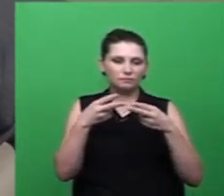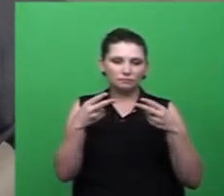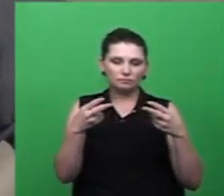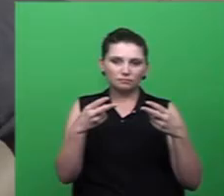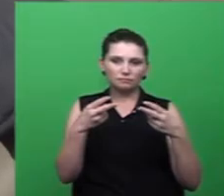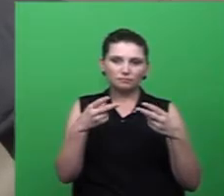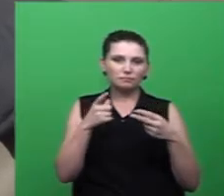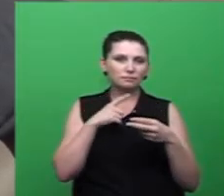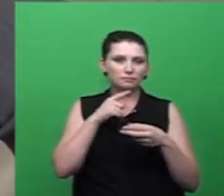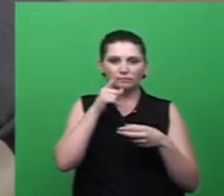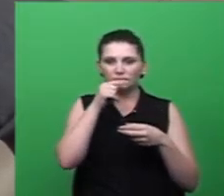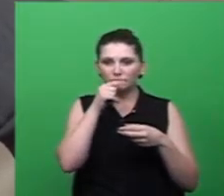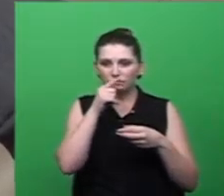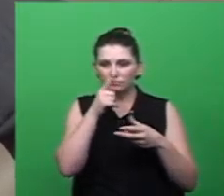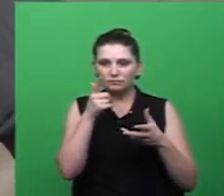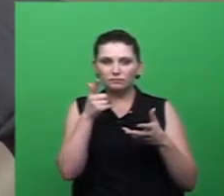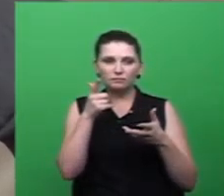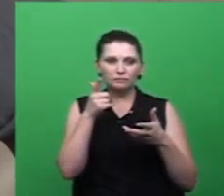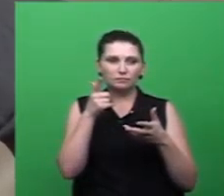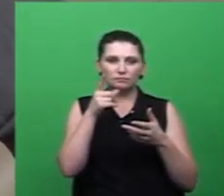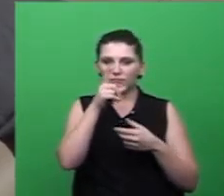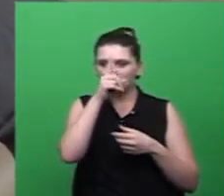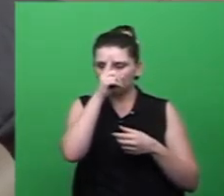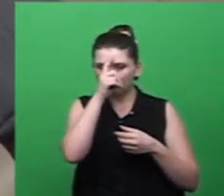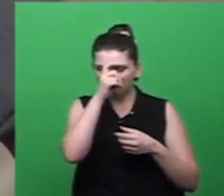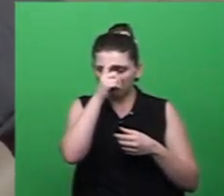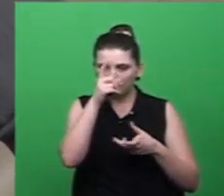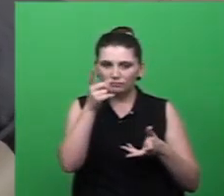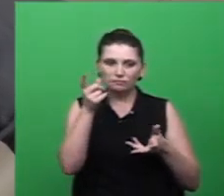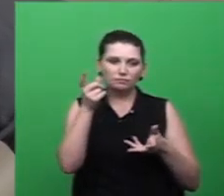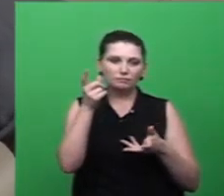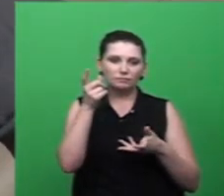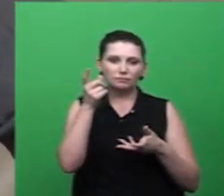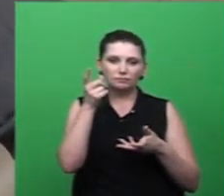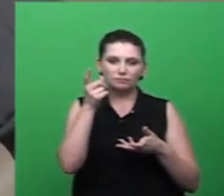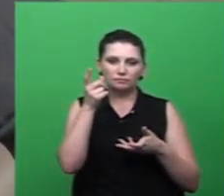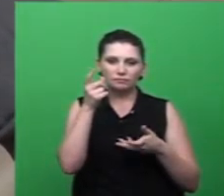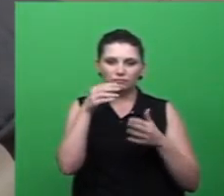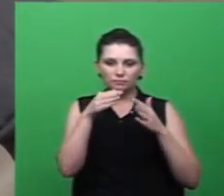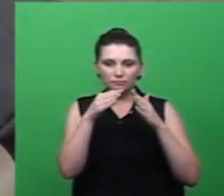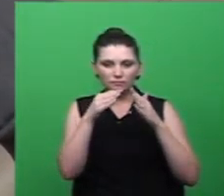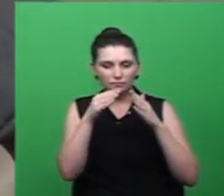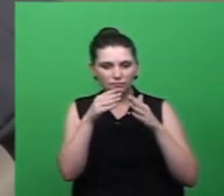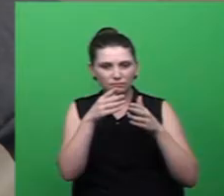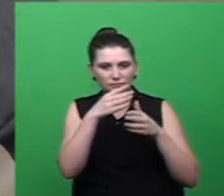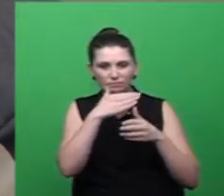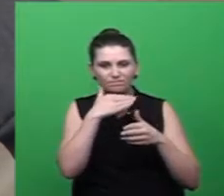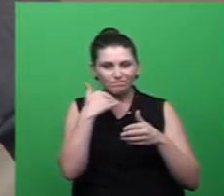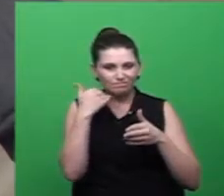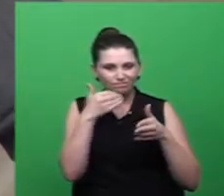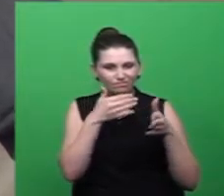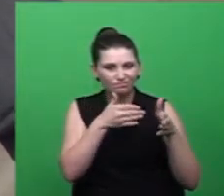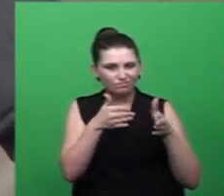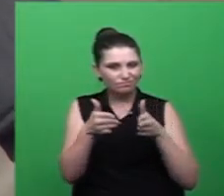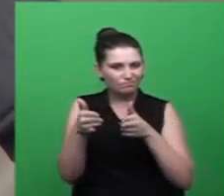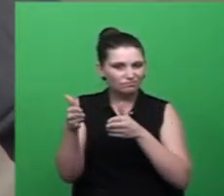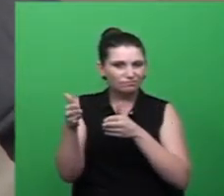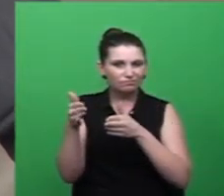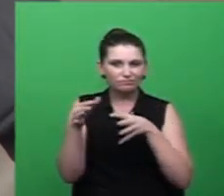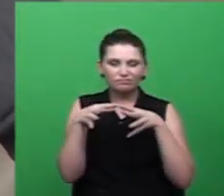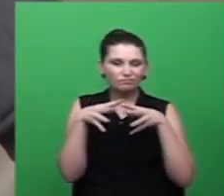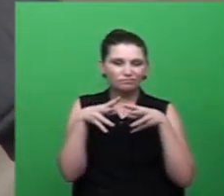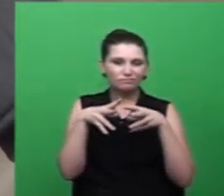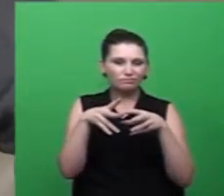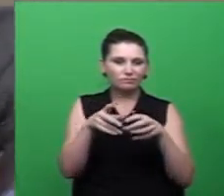algumas piscinas, alguns hospitais, cemitérios, então, tudo onde pode reter ferrovelhos, tudo onde